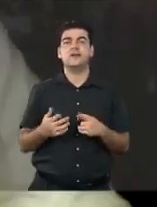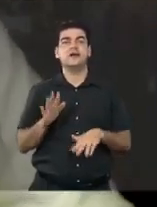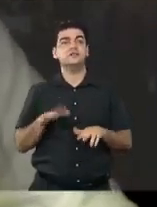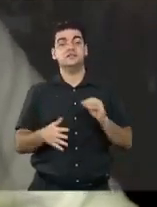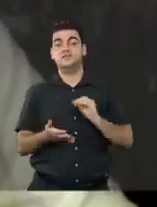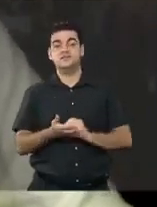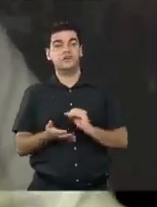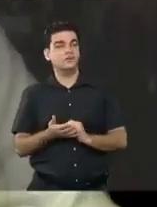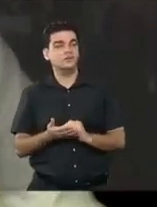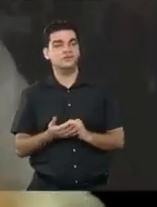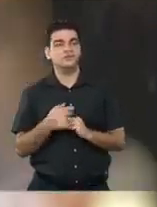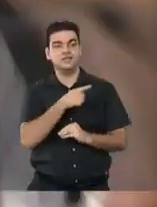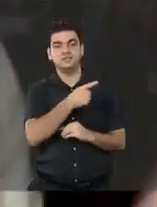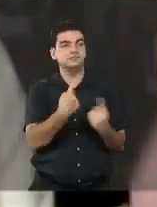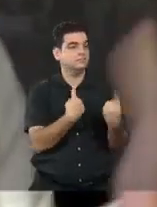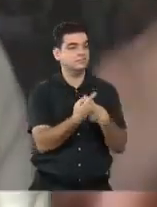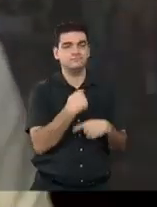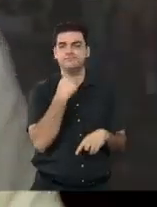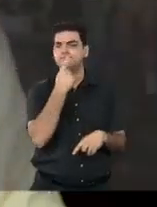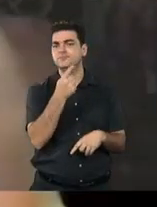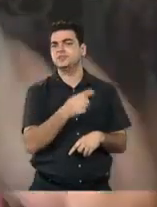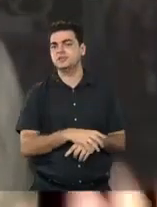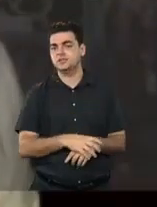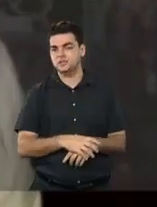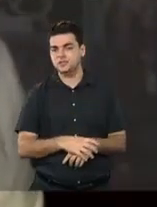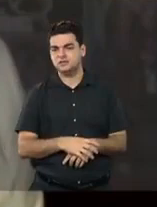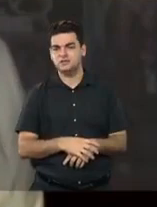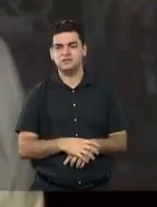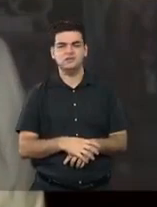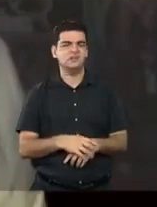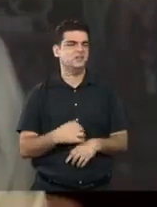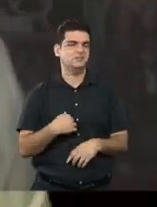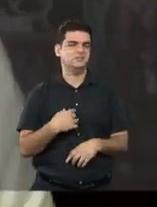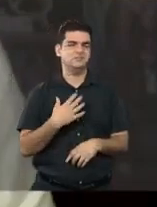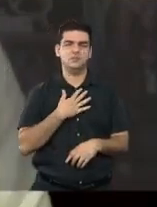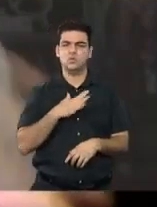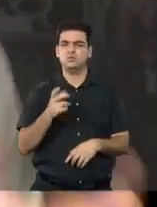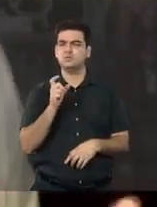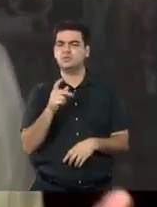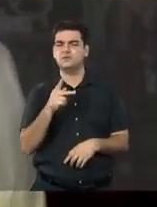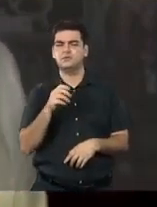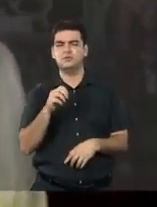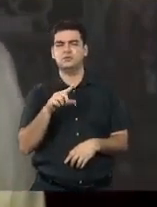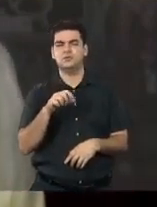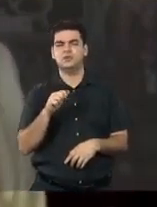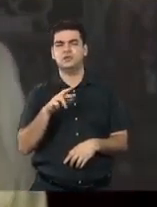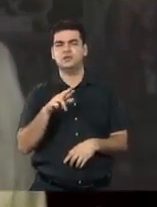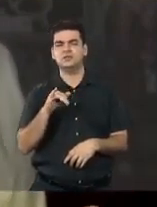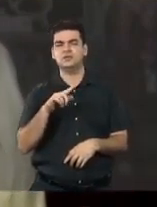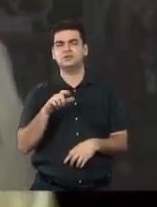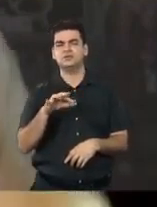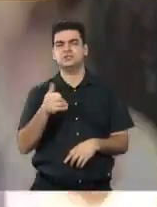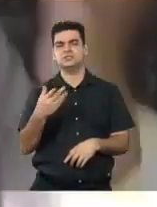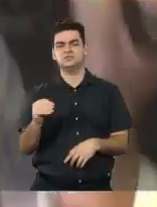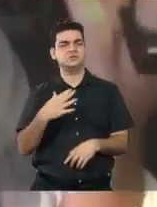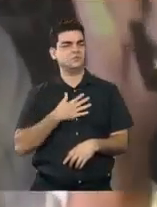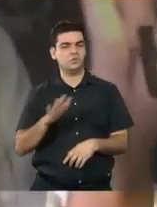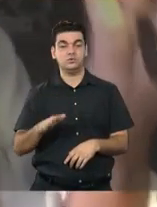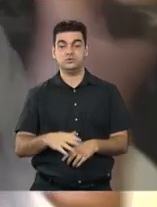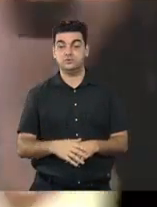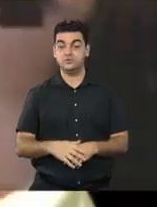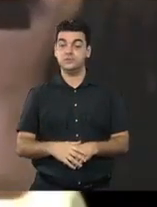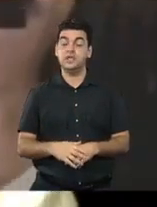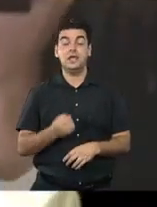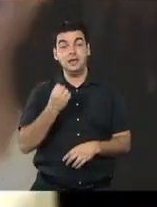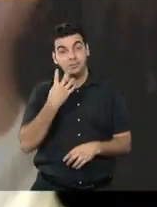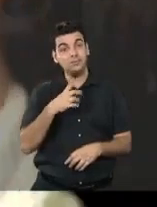capacidade de diálogo, que a polarização é tamanha, eu não chamo nem de polarização, porque acho que o que a gente vive hoje não é polarização, é muito bom quando a gente